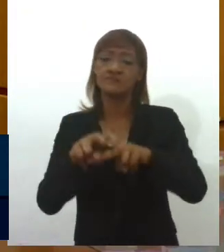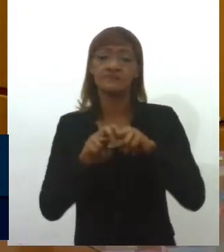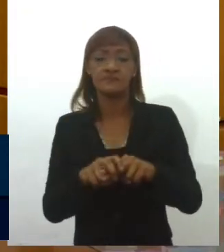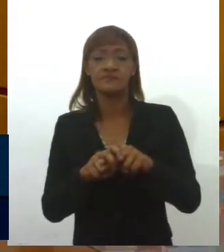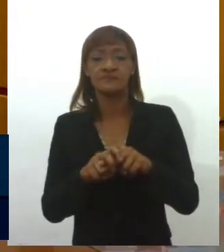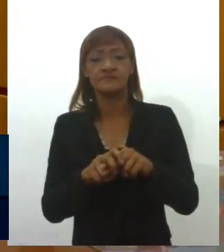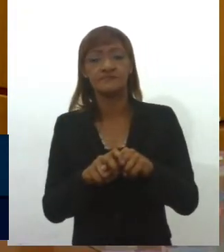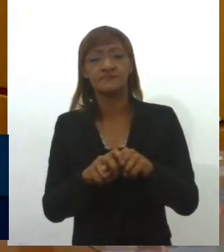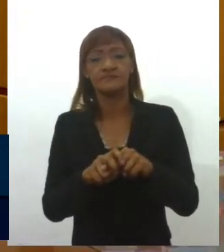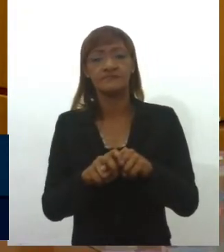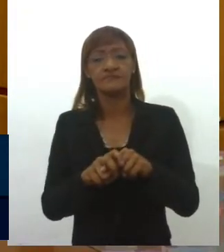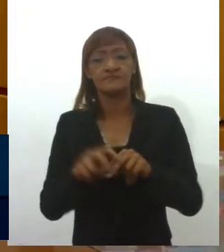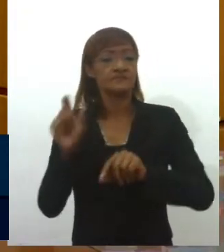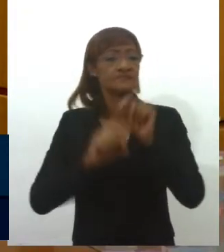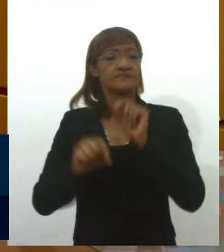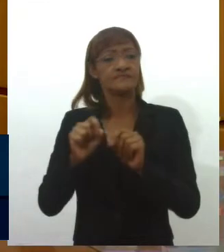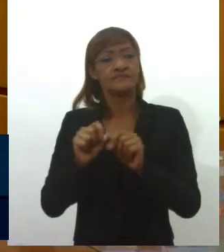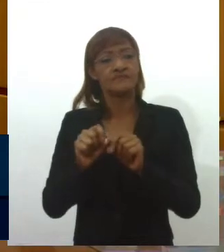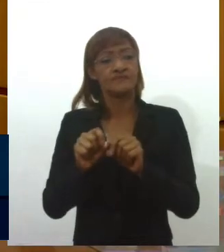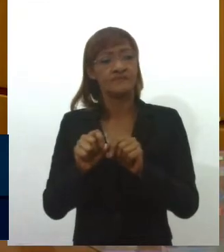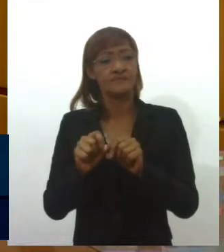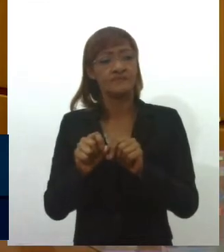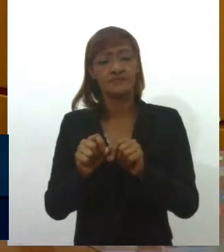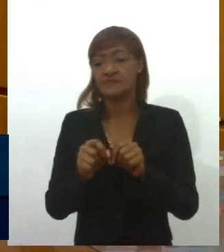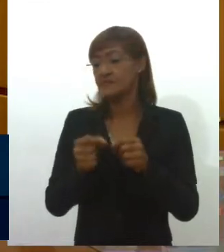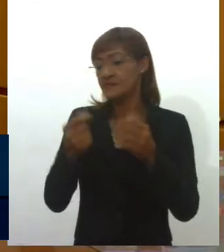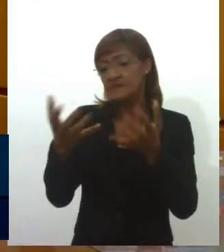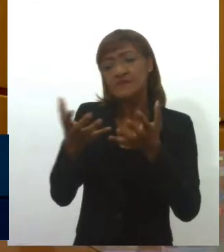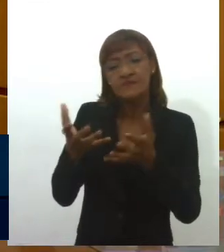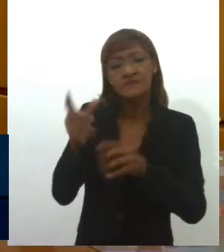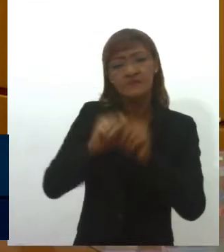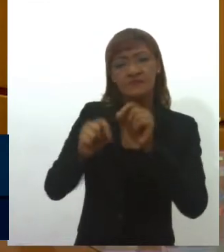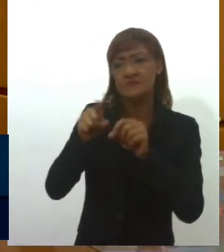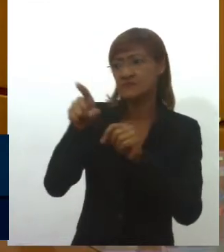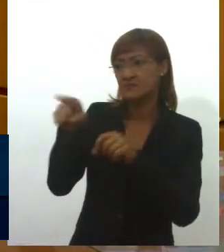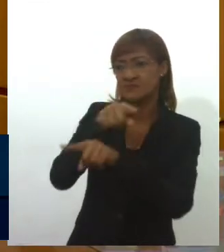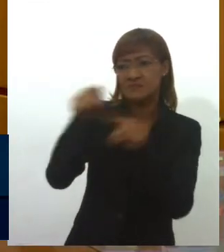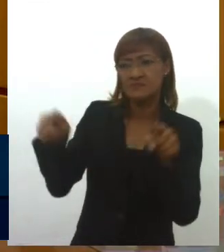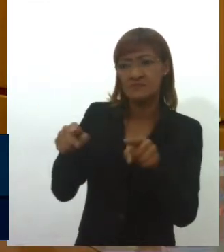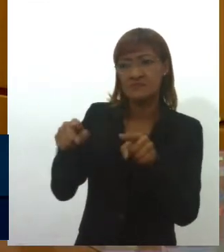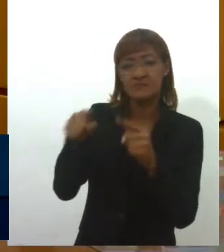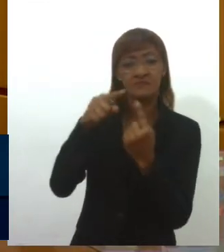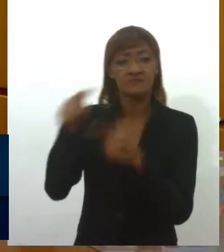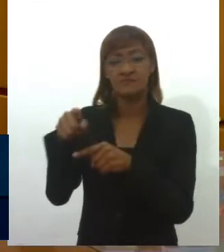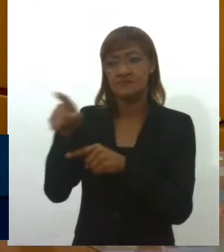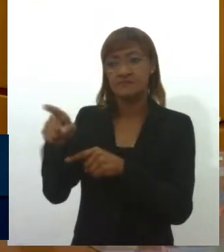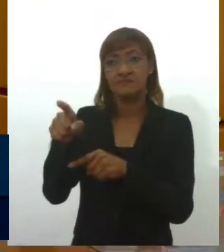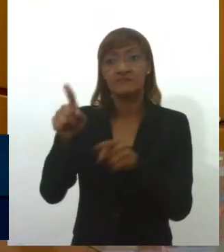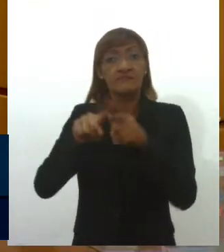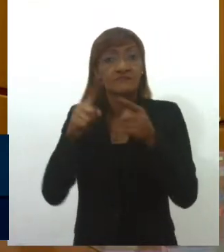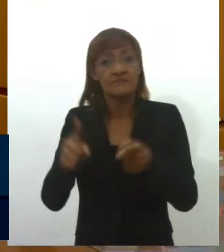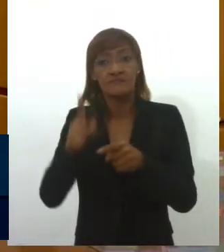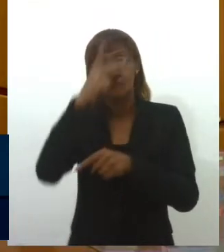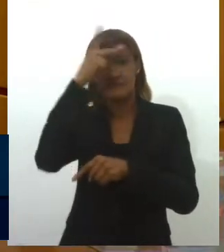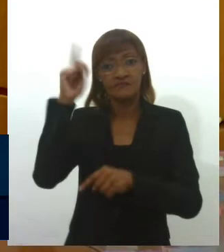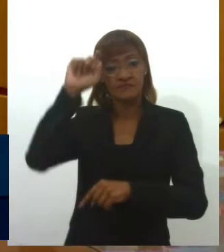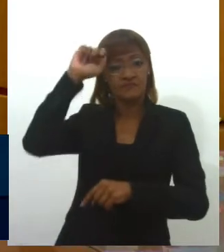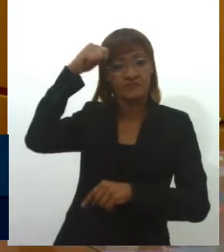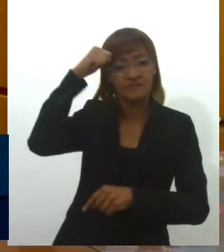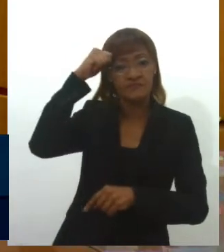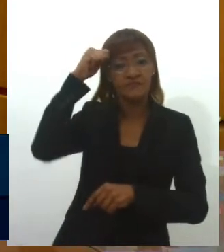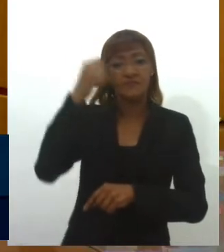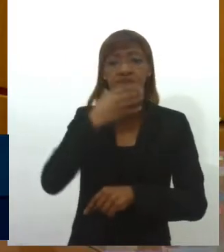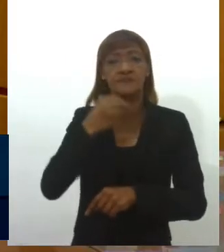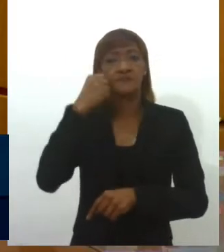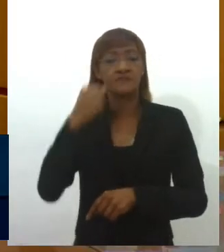é uma doutrina que se propõe contra os judeus, mas se propõe contra os negros e negras, se propõe contra os